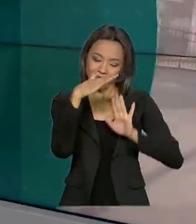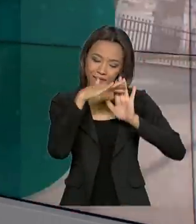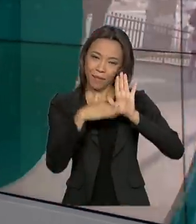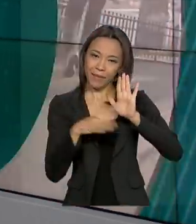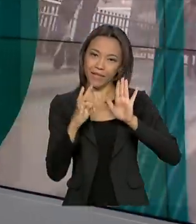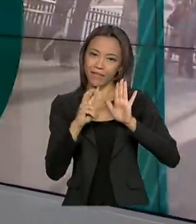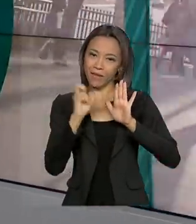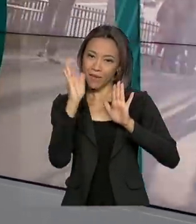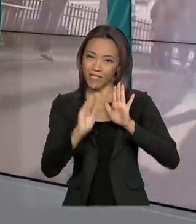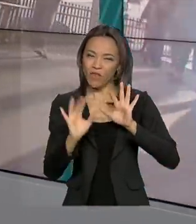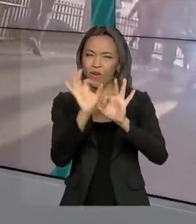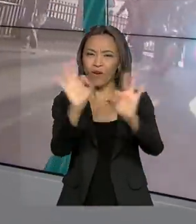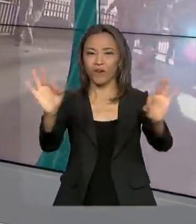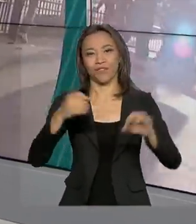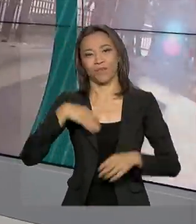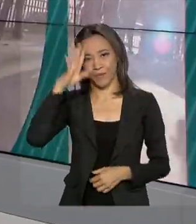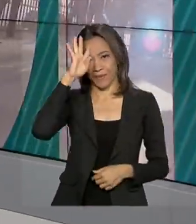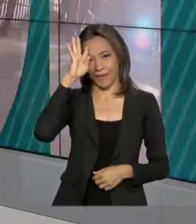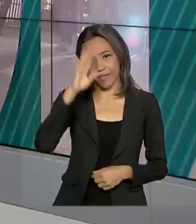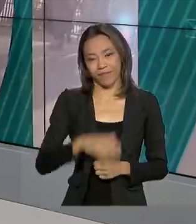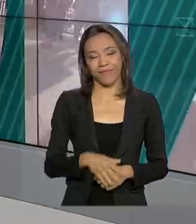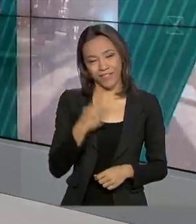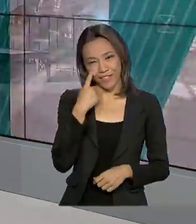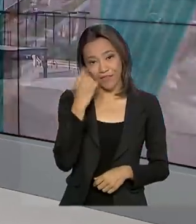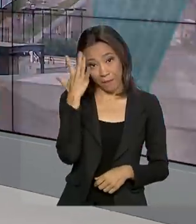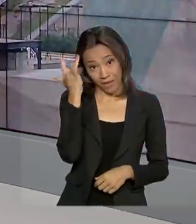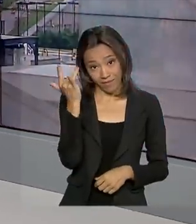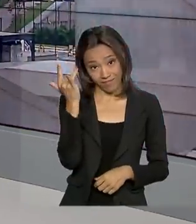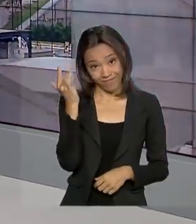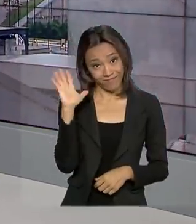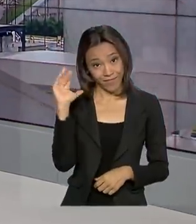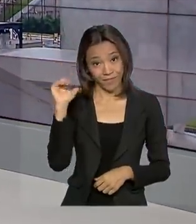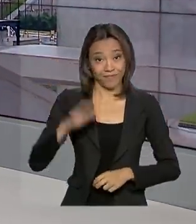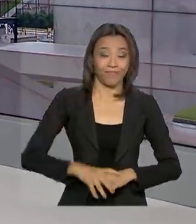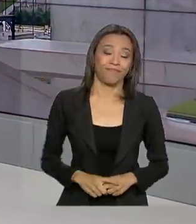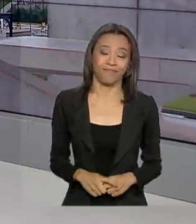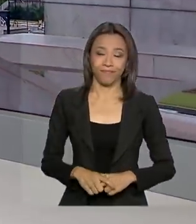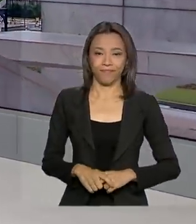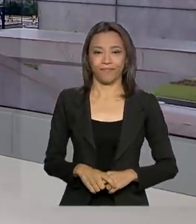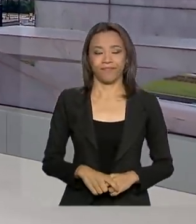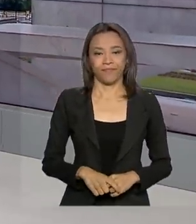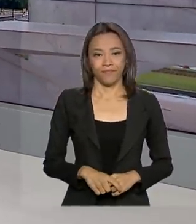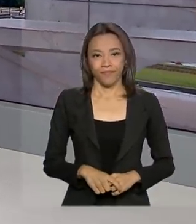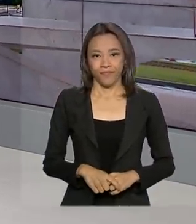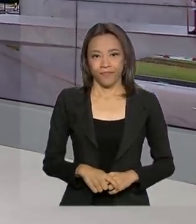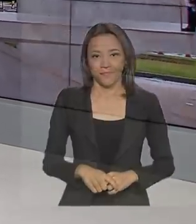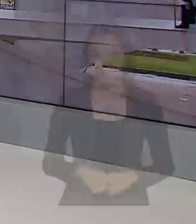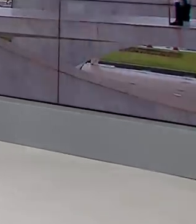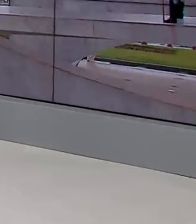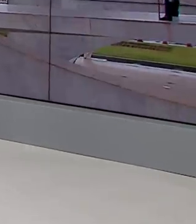TV Brasil. Uma ótima quarta-feira para você e a gente se vê amanhã. Até lá. Até lá.